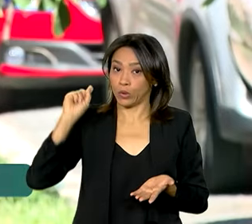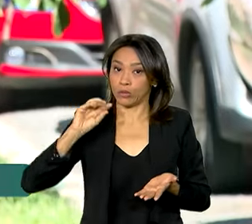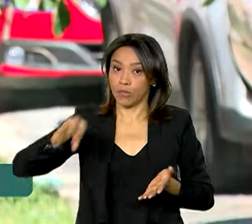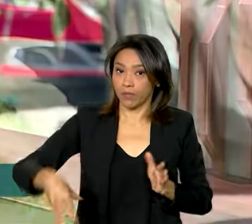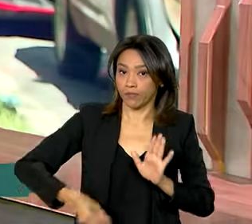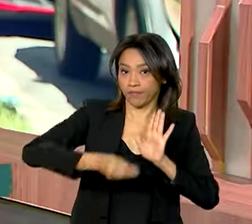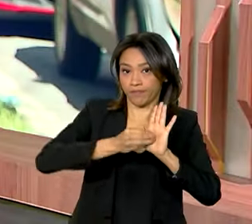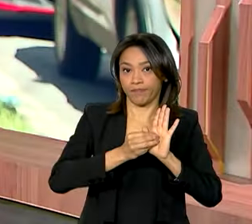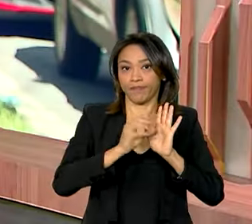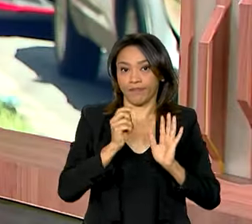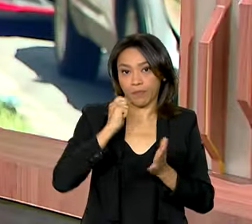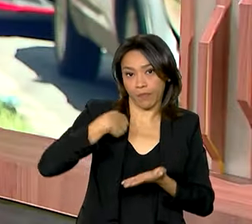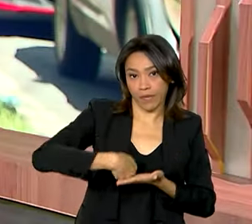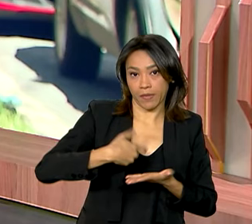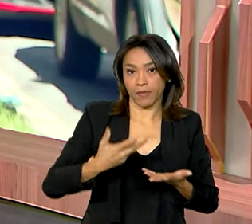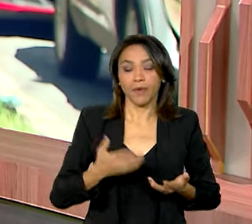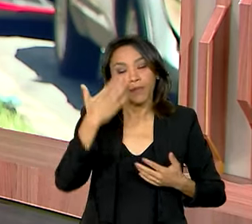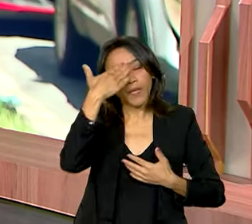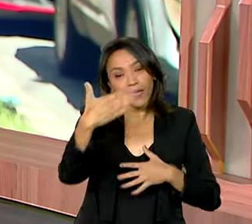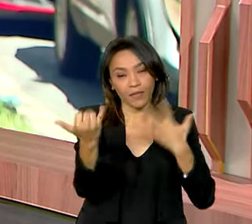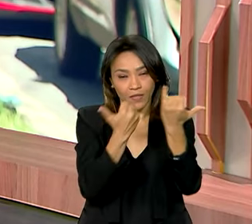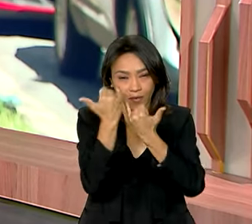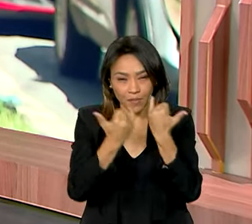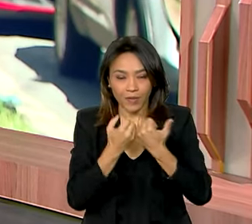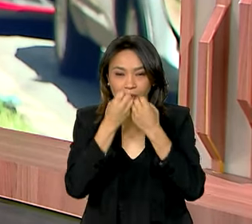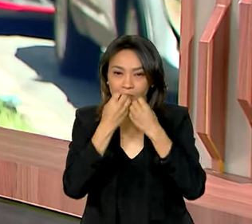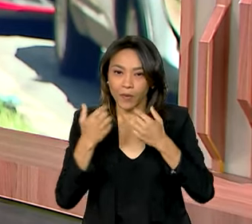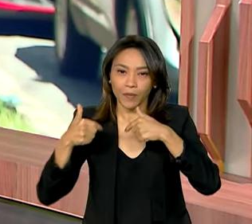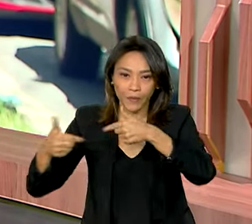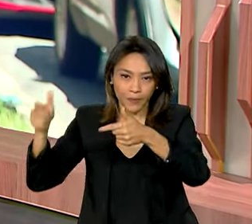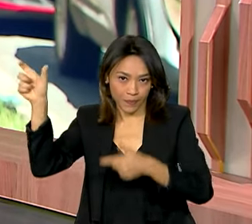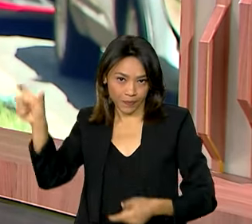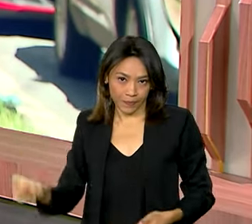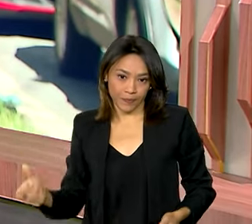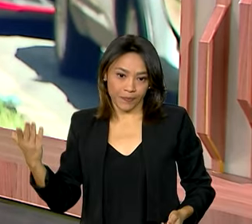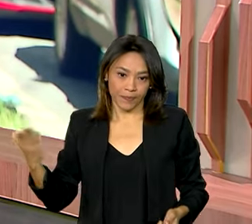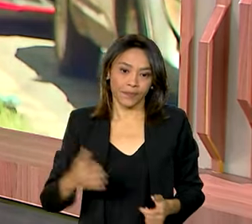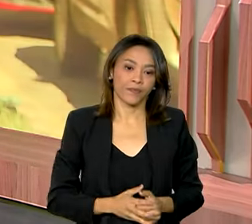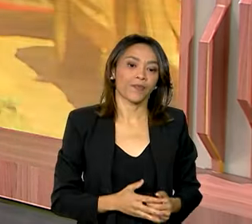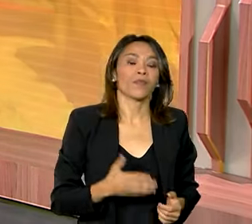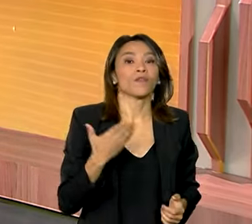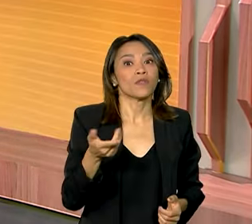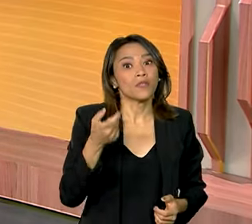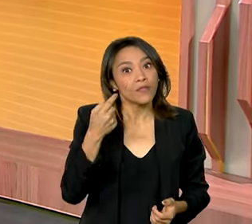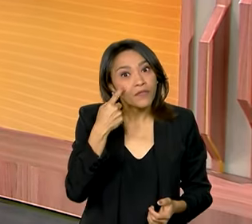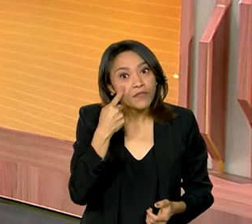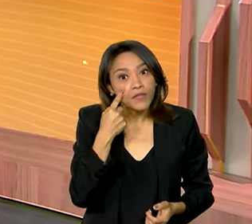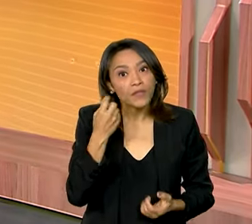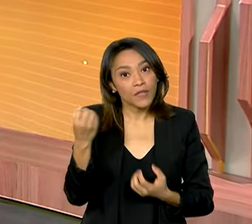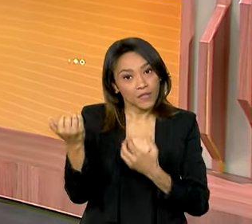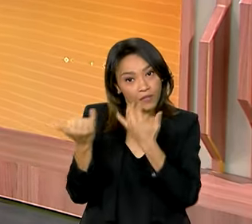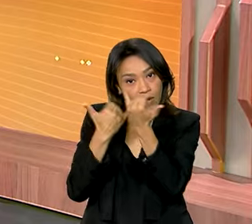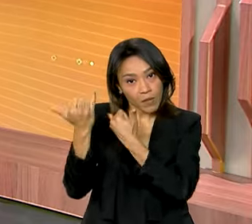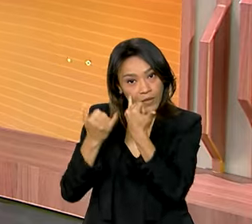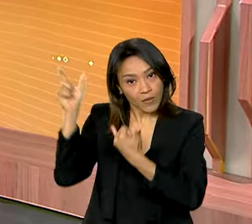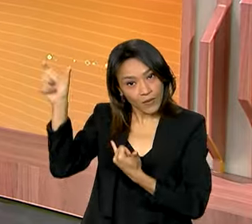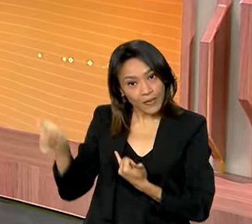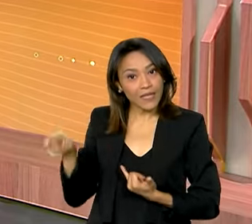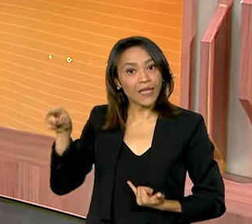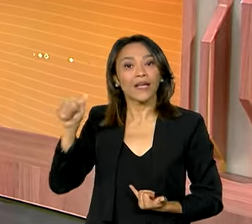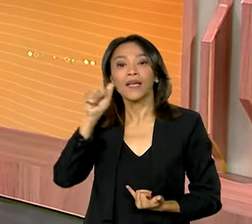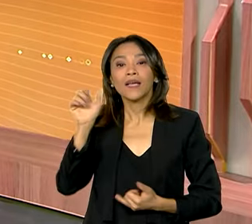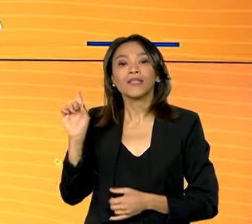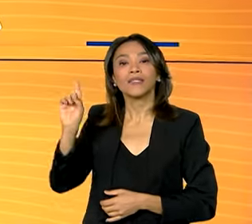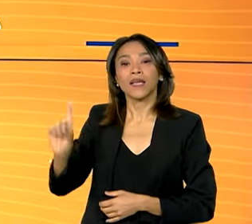Vanessa. Ok, obrigada pelas informações. Bom trabalho para você. Você acompanhou as informações aí de Fernanda Cruz, direto de